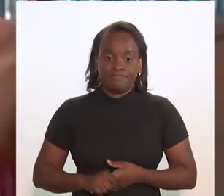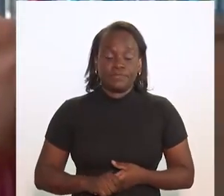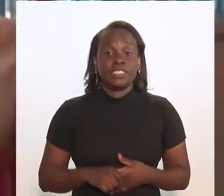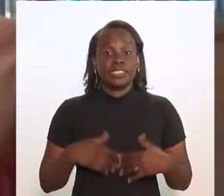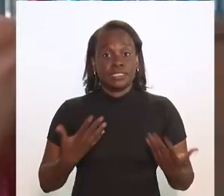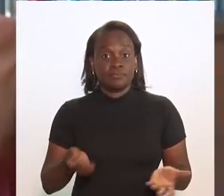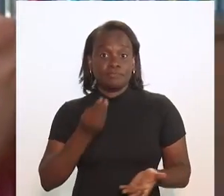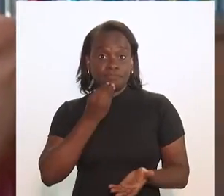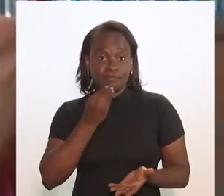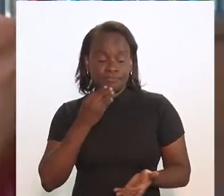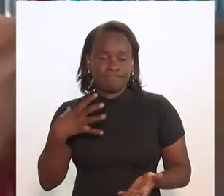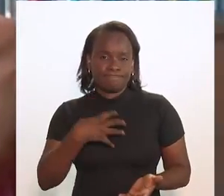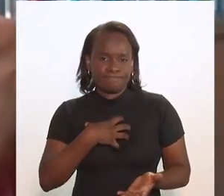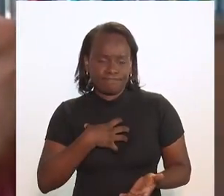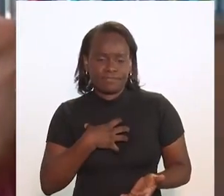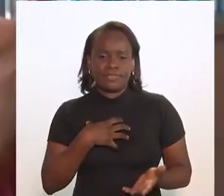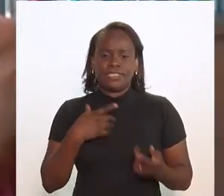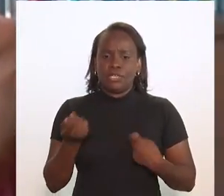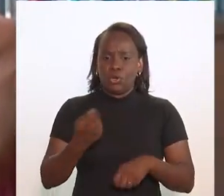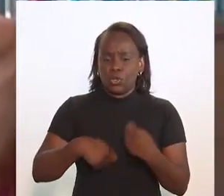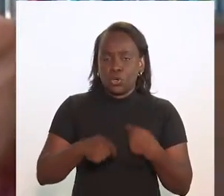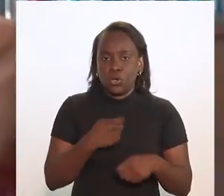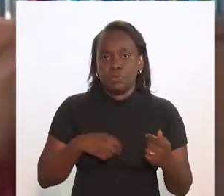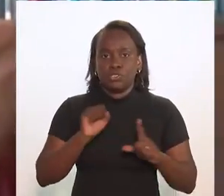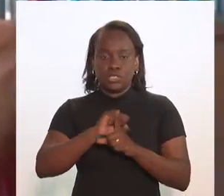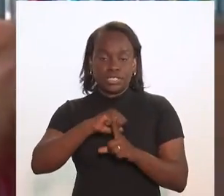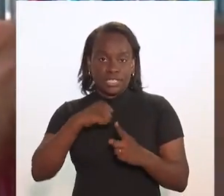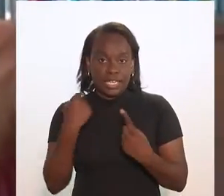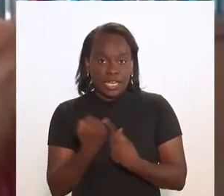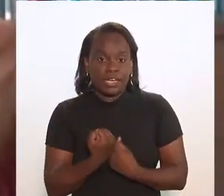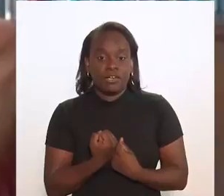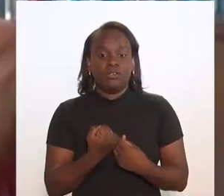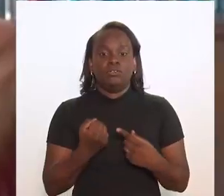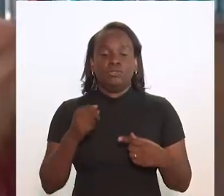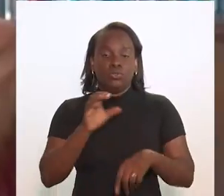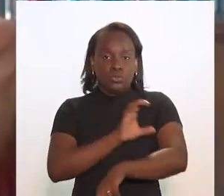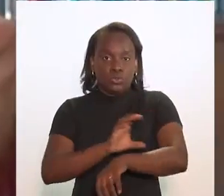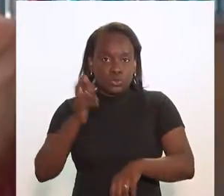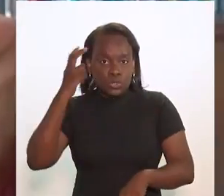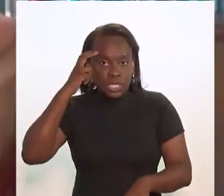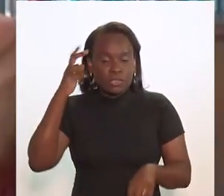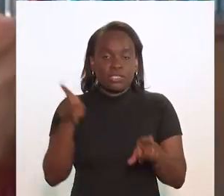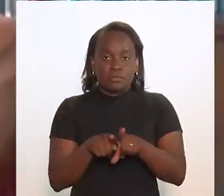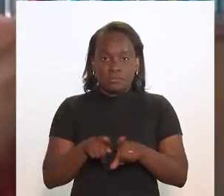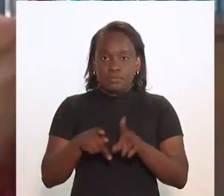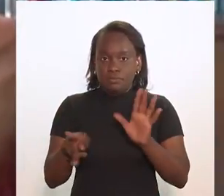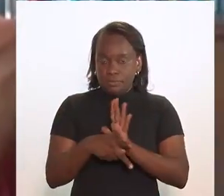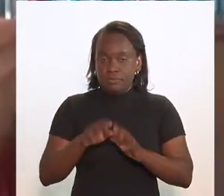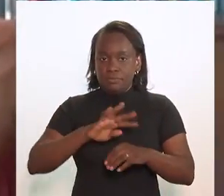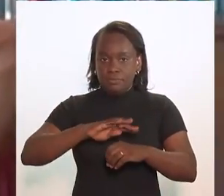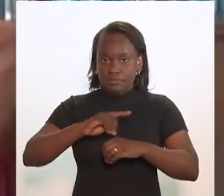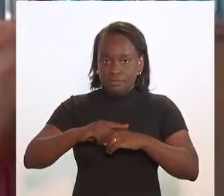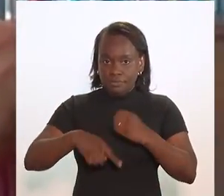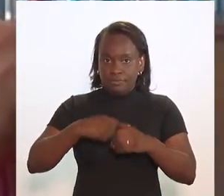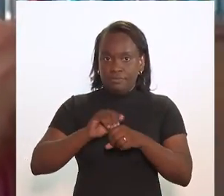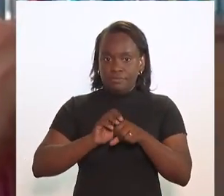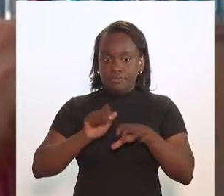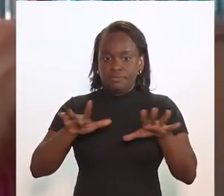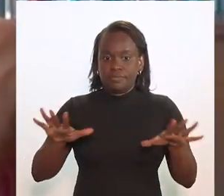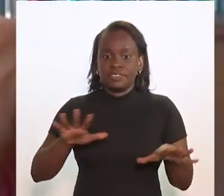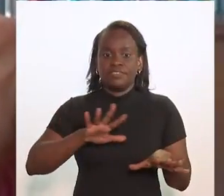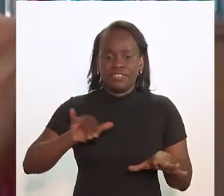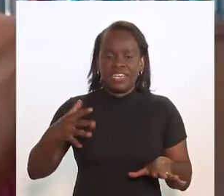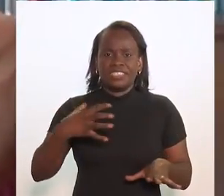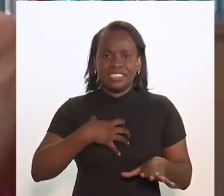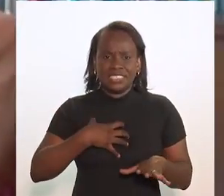Então, evidentemente, o impacto econômico, social e cultural da pandemia, eles serão